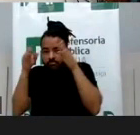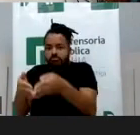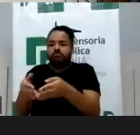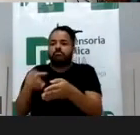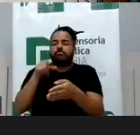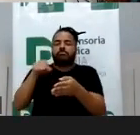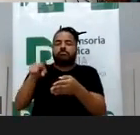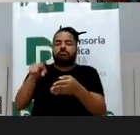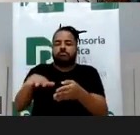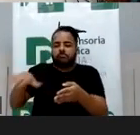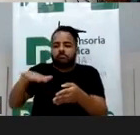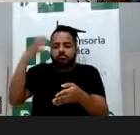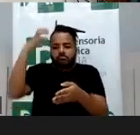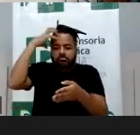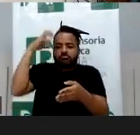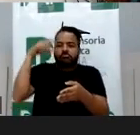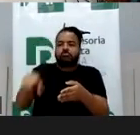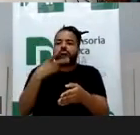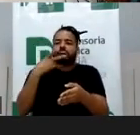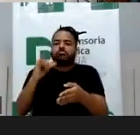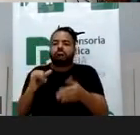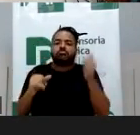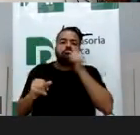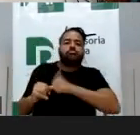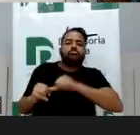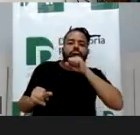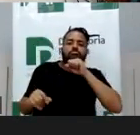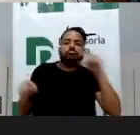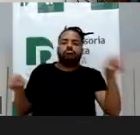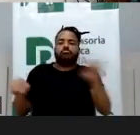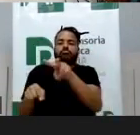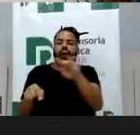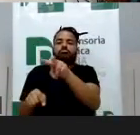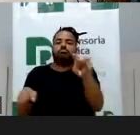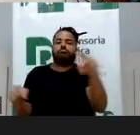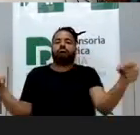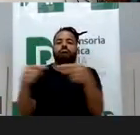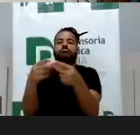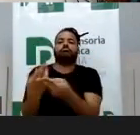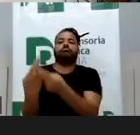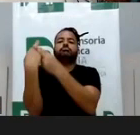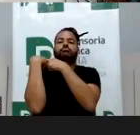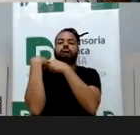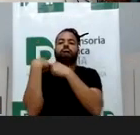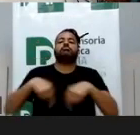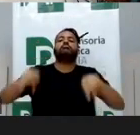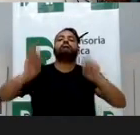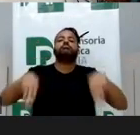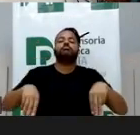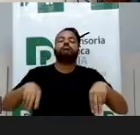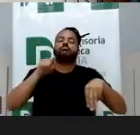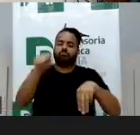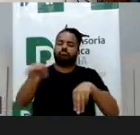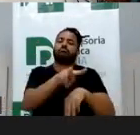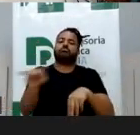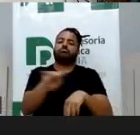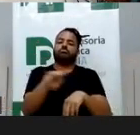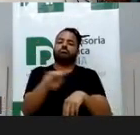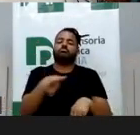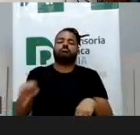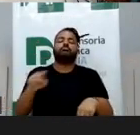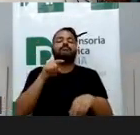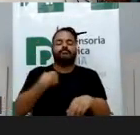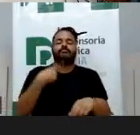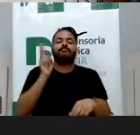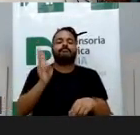da discussão de culpa lato senso para ser configurado tecnicamente, a responsabilidade seria objetiva. Eu debati muito